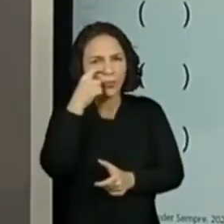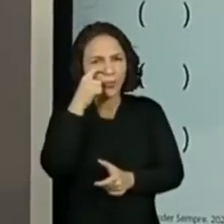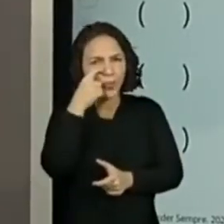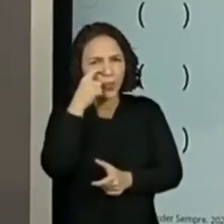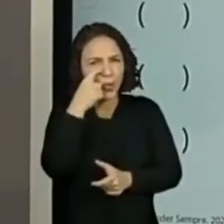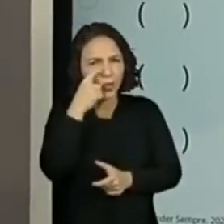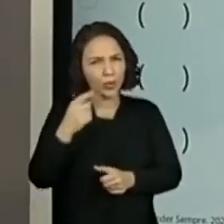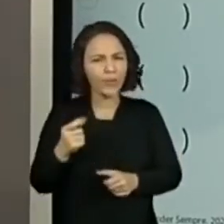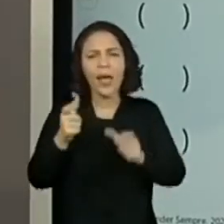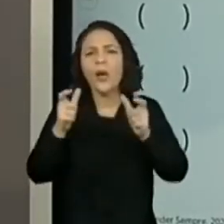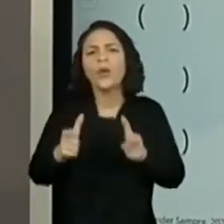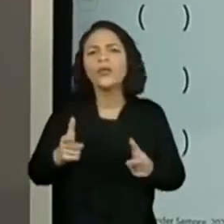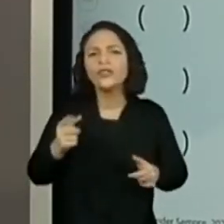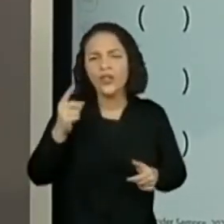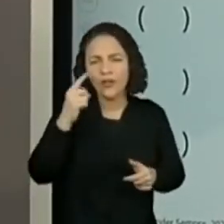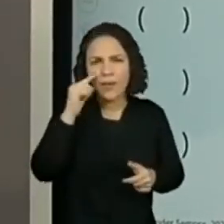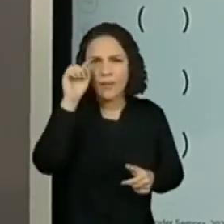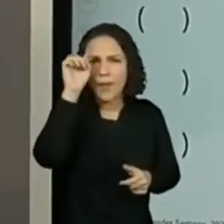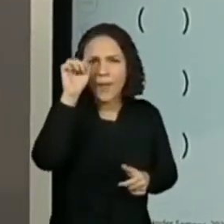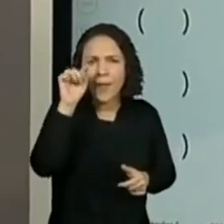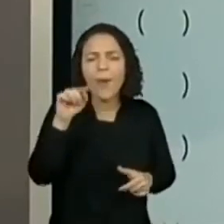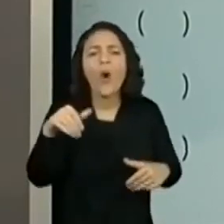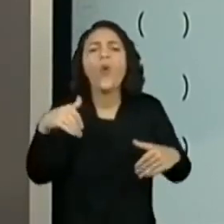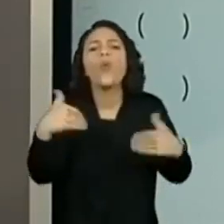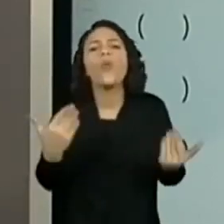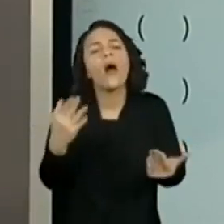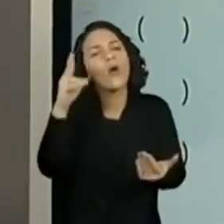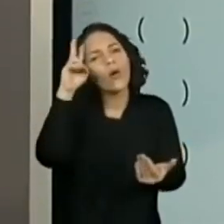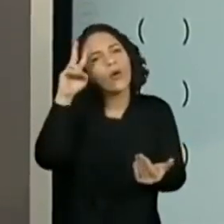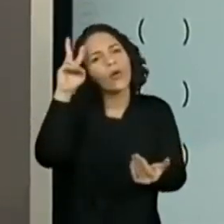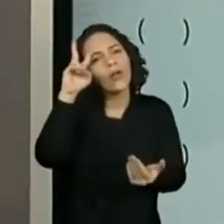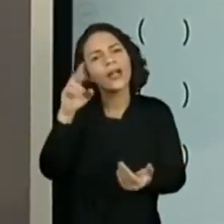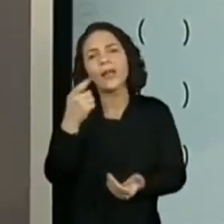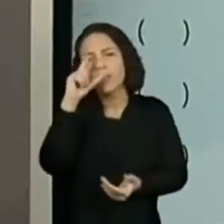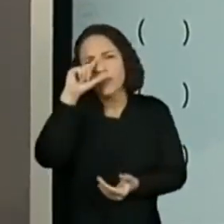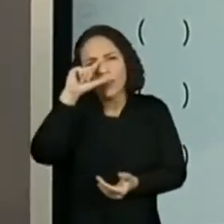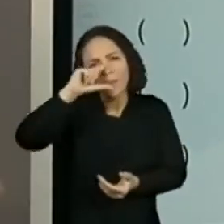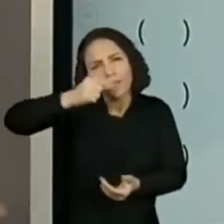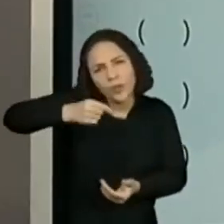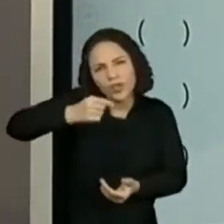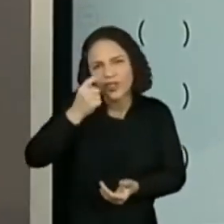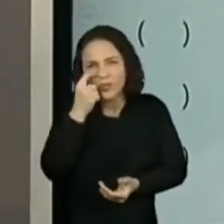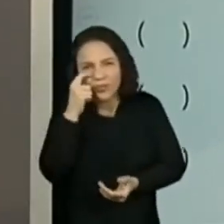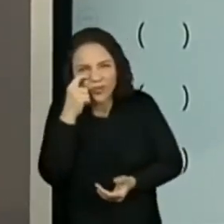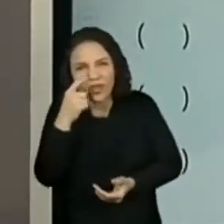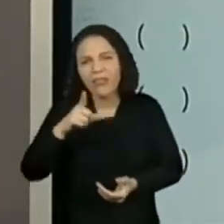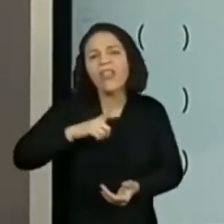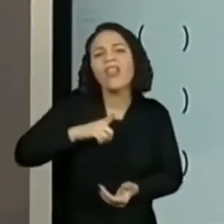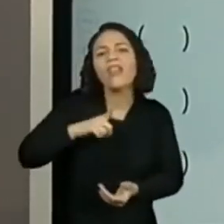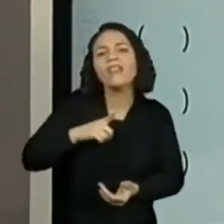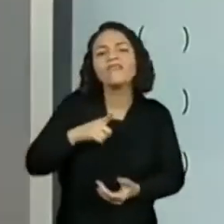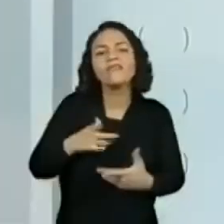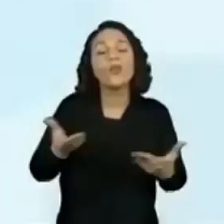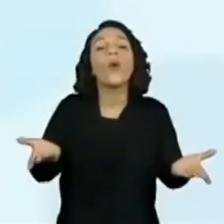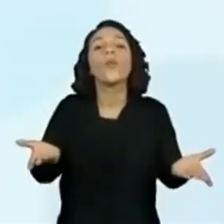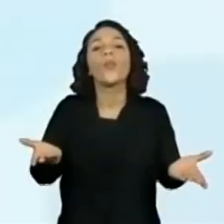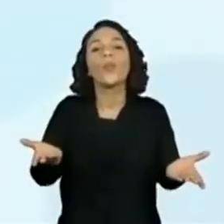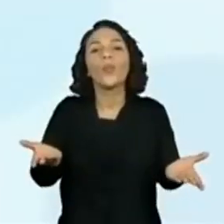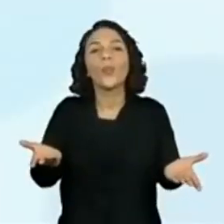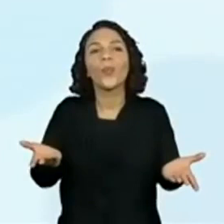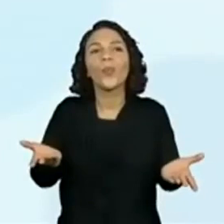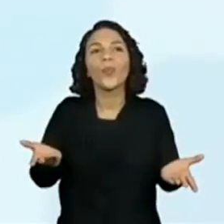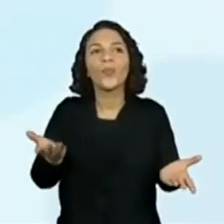dessas histórias que a professora leu aí os títulos. Quais delas ou qual dela tem bruxa?